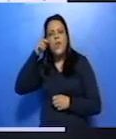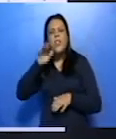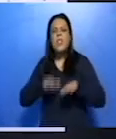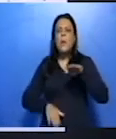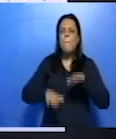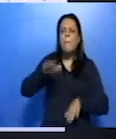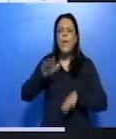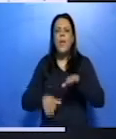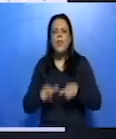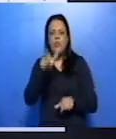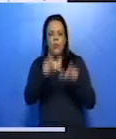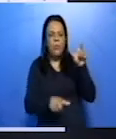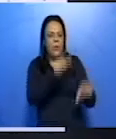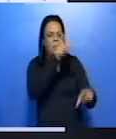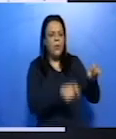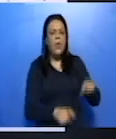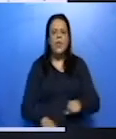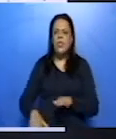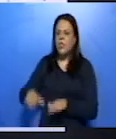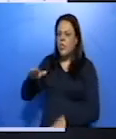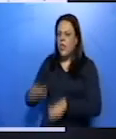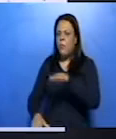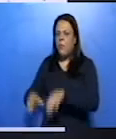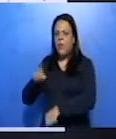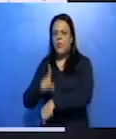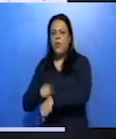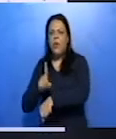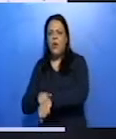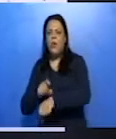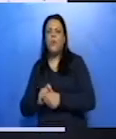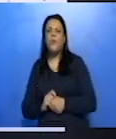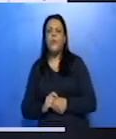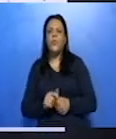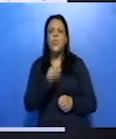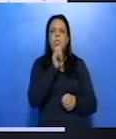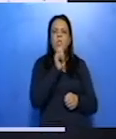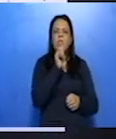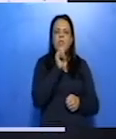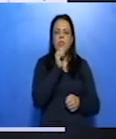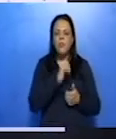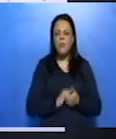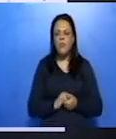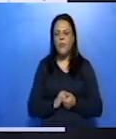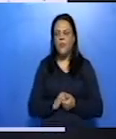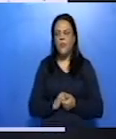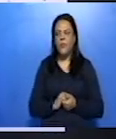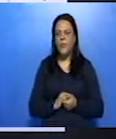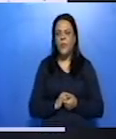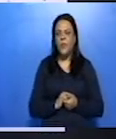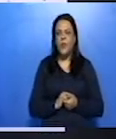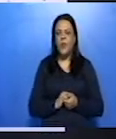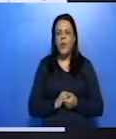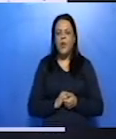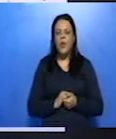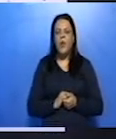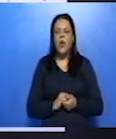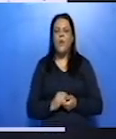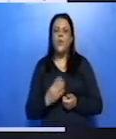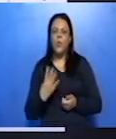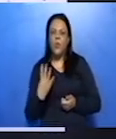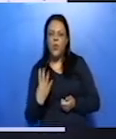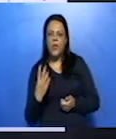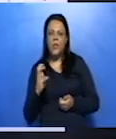pessoa e de momento para momento. Por exemplo, os mesmos 45 minutos, que é um tempo objetivo,